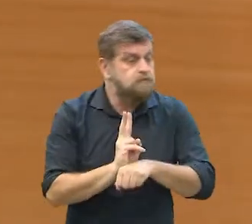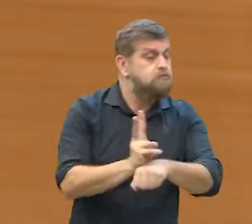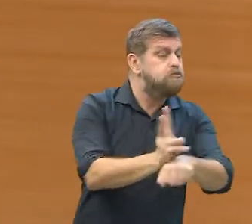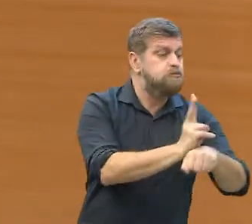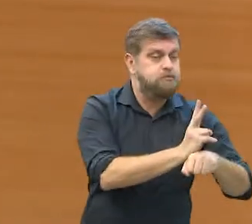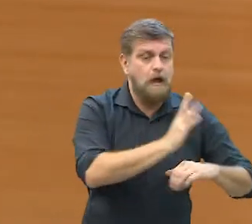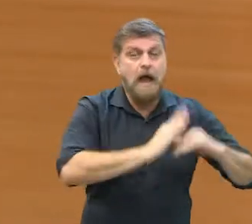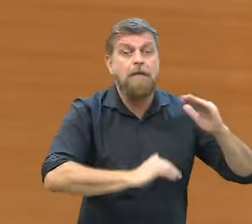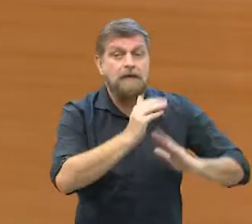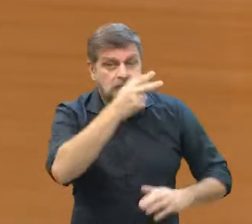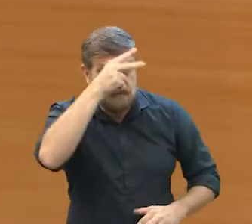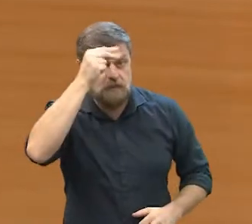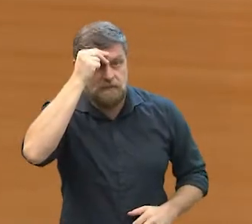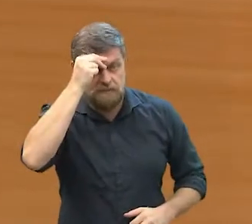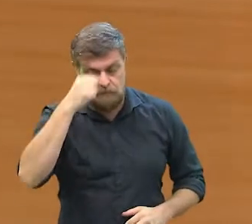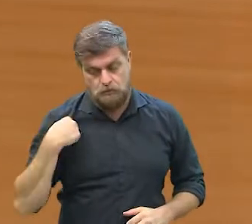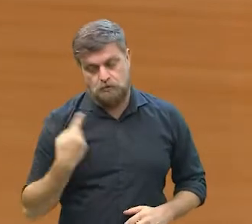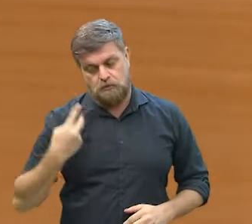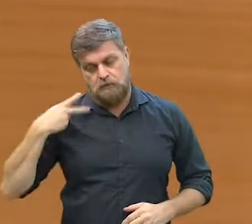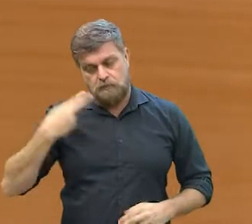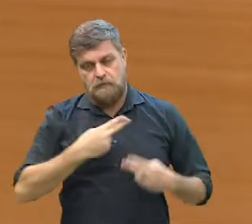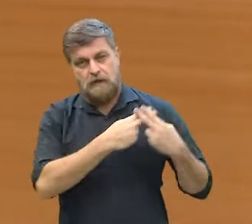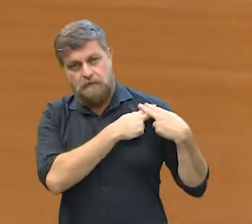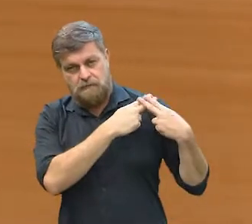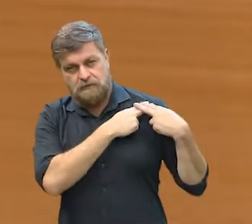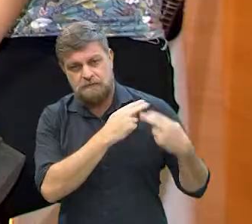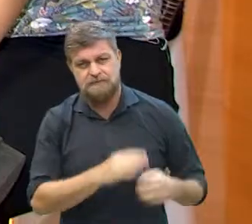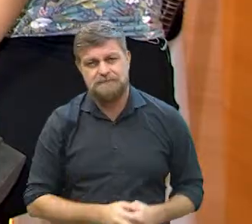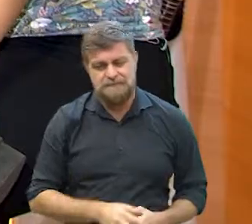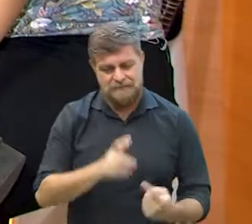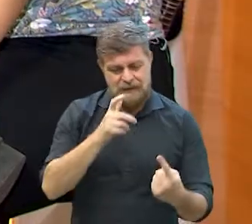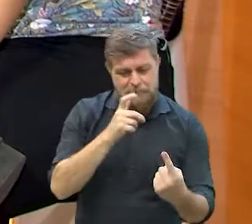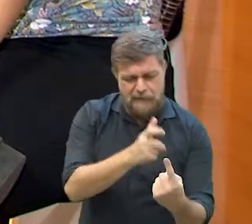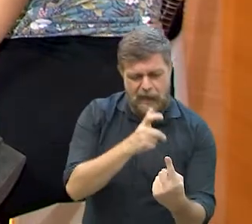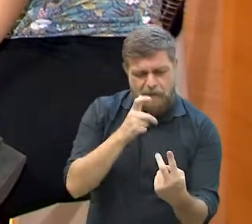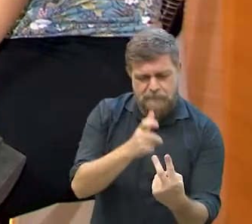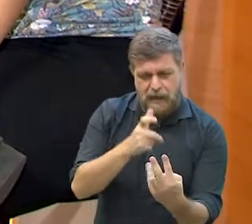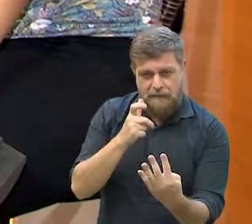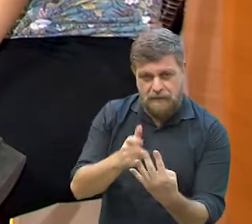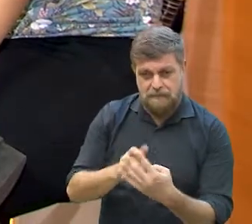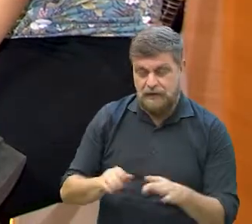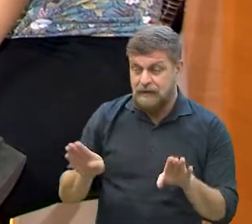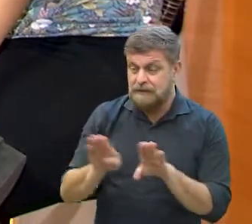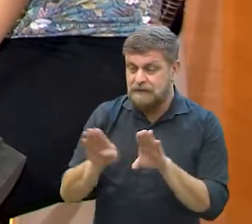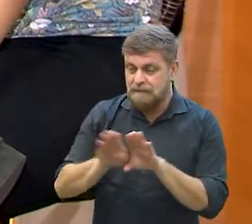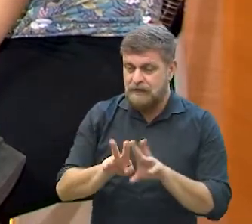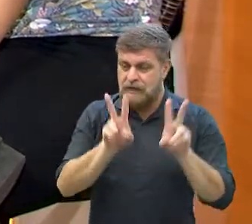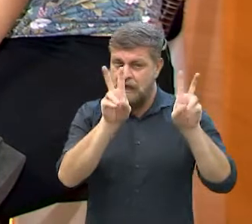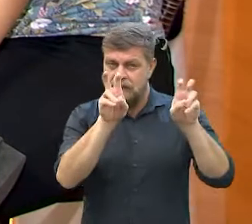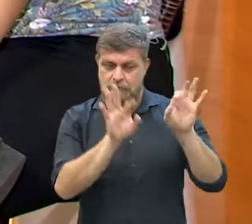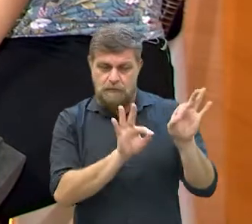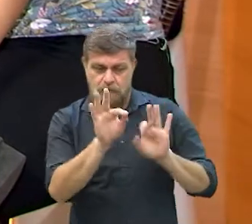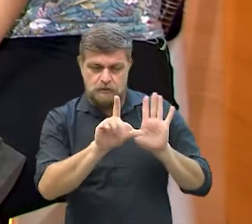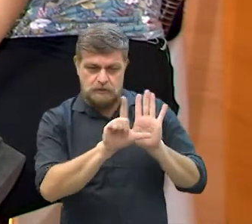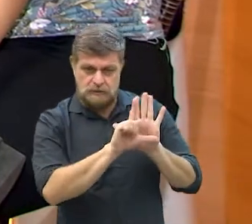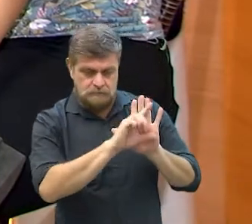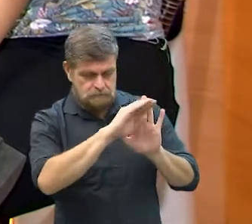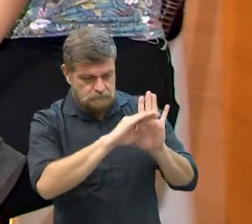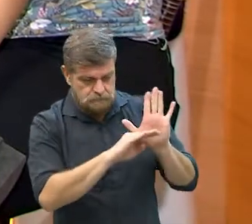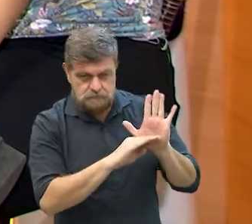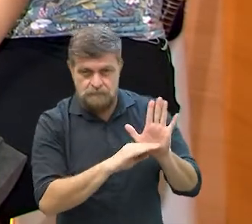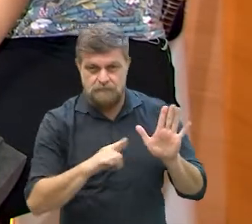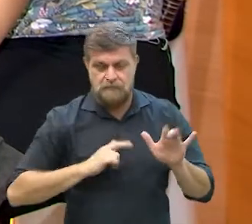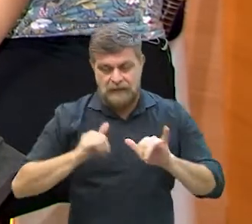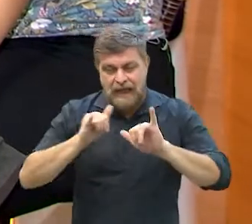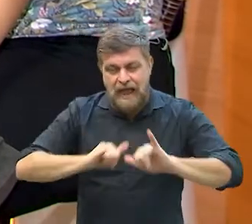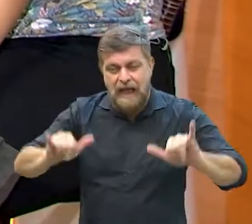Executivo. Então, é importante que a gente acompanhe de perto. A gente falou muito de vacinação, tem um outro projeto aqui nesse sentido, né,